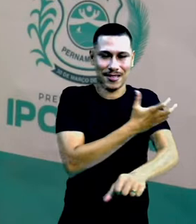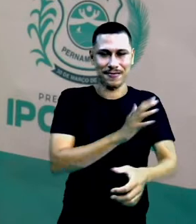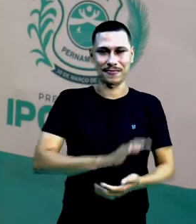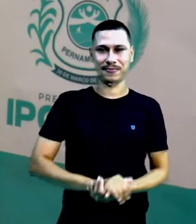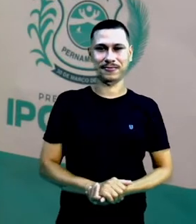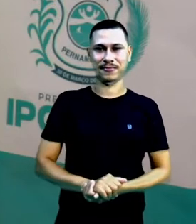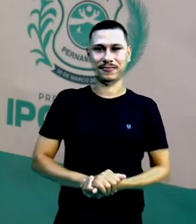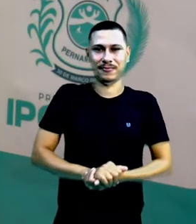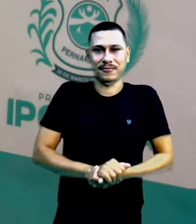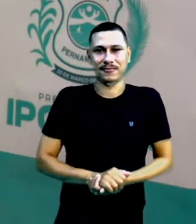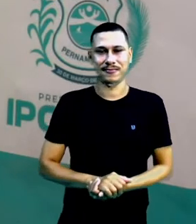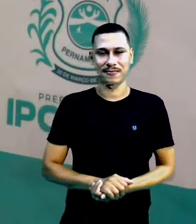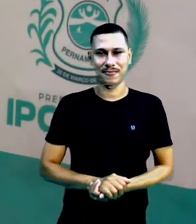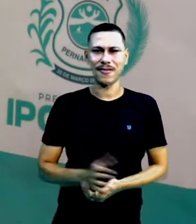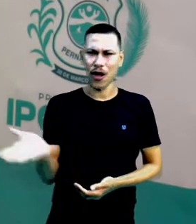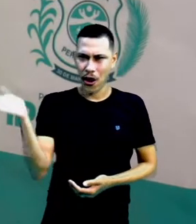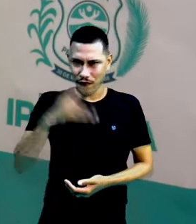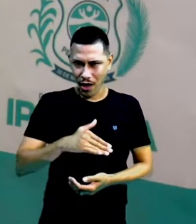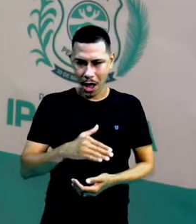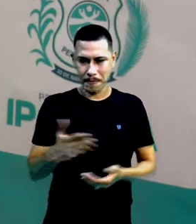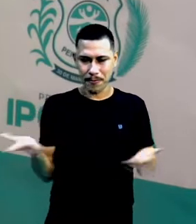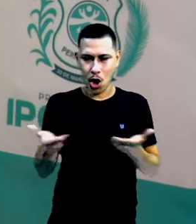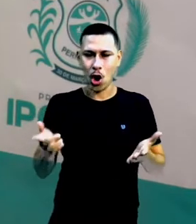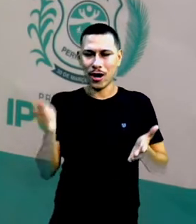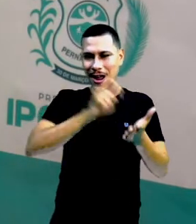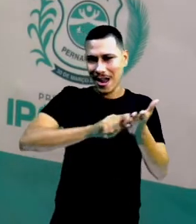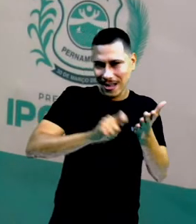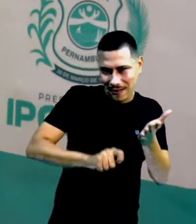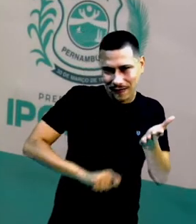Então, vamos para outra atividade.